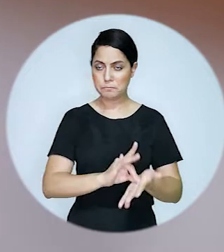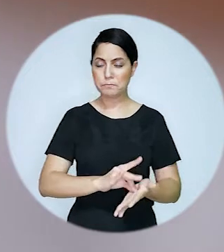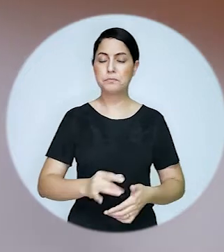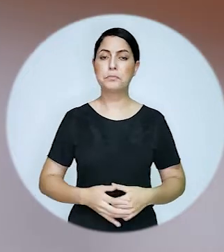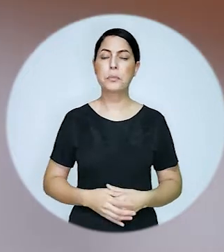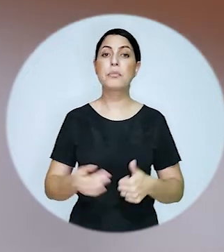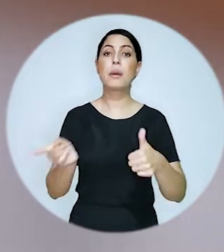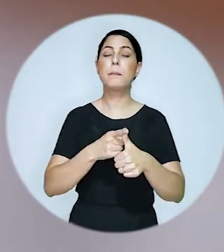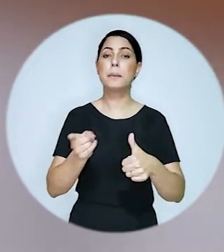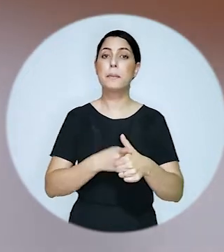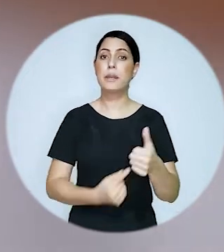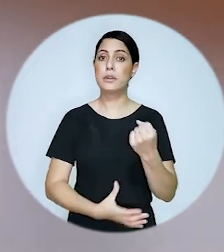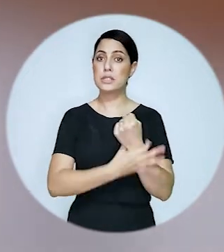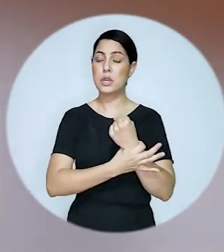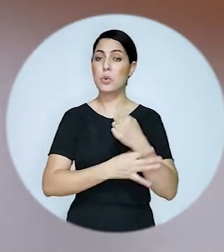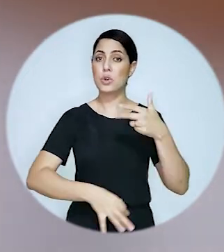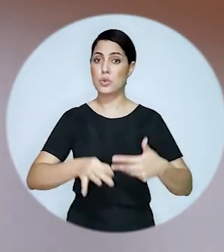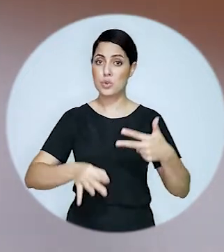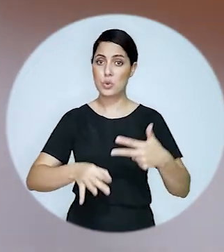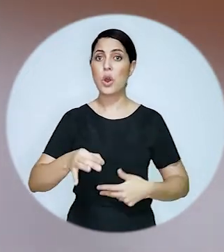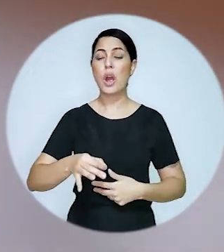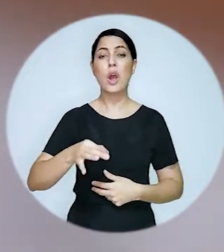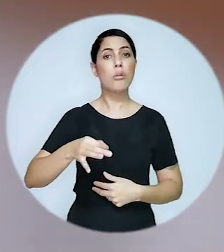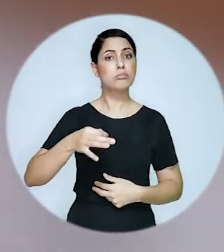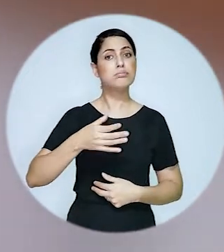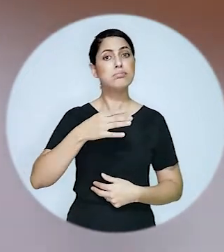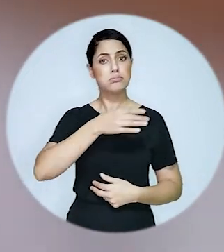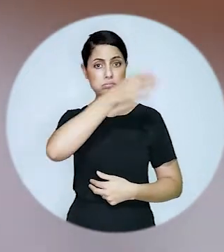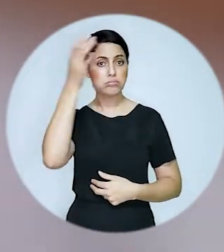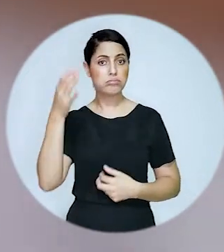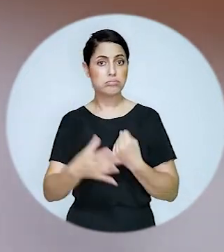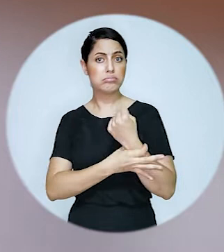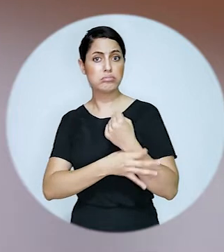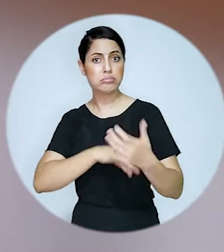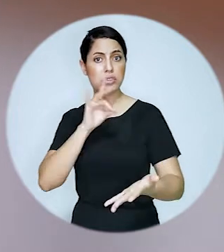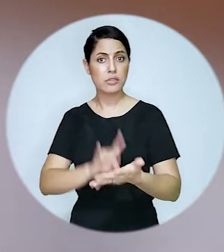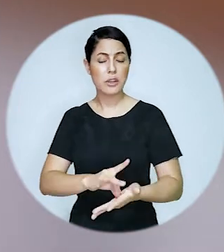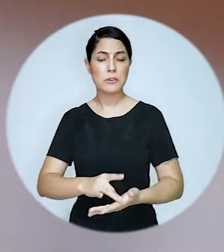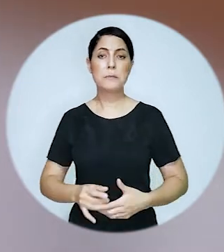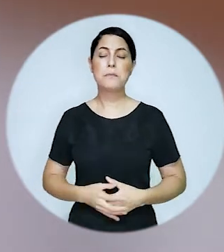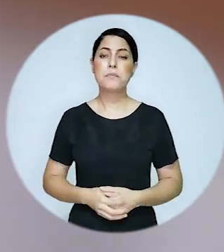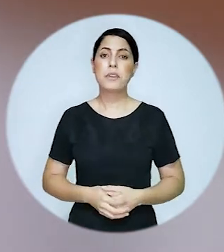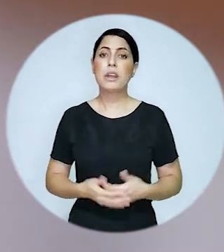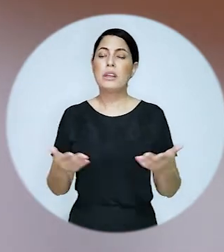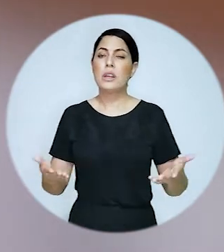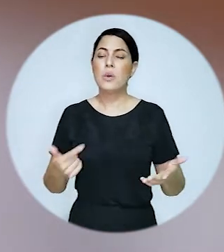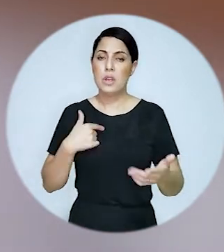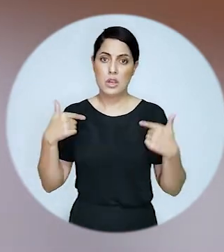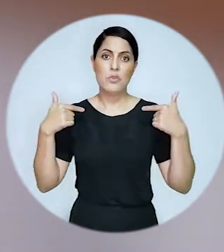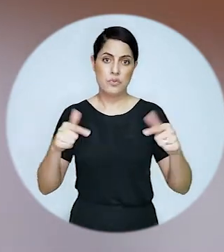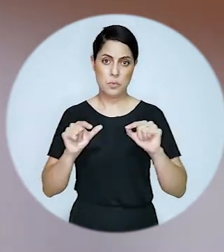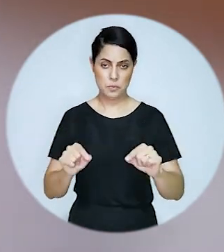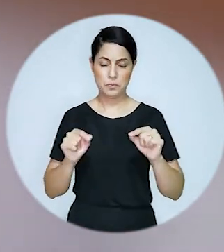Primeiro ponto é priorizar a segurança jurídica do cliente, ao invés de sua autopromoção. Ou seja, eu